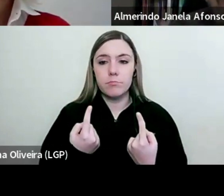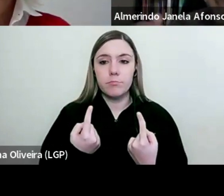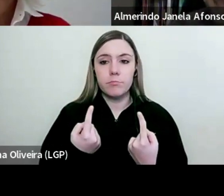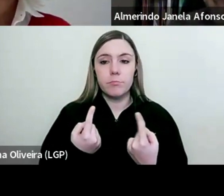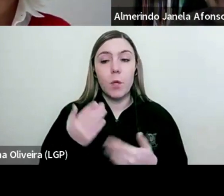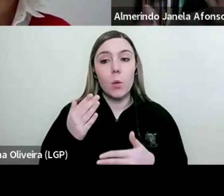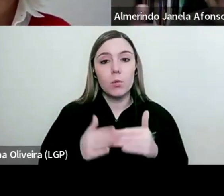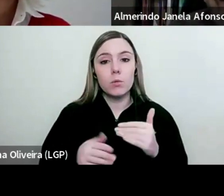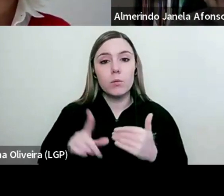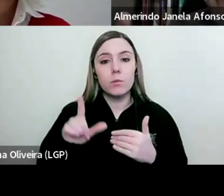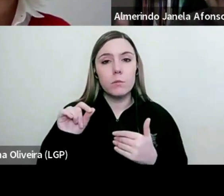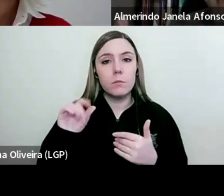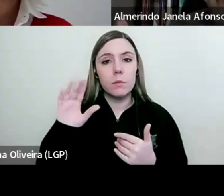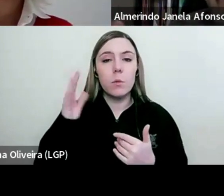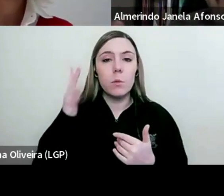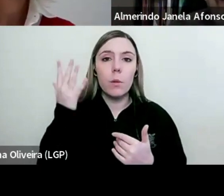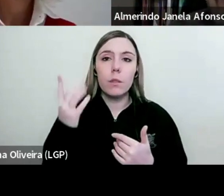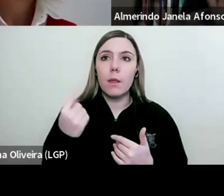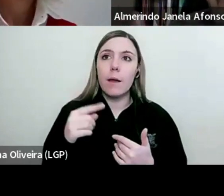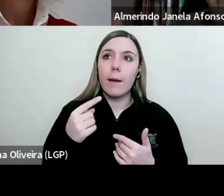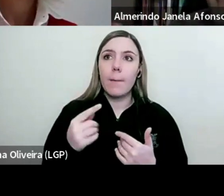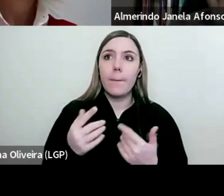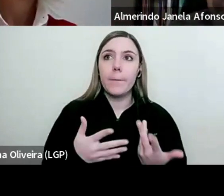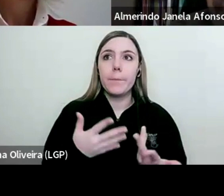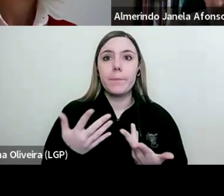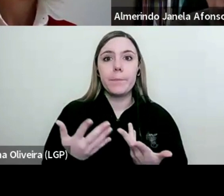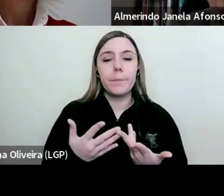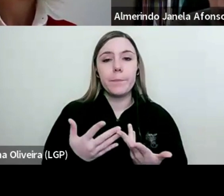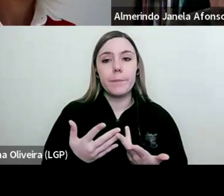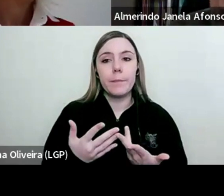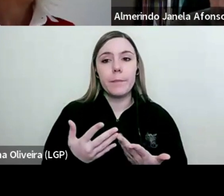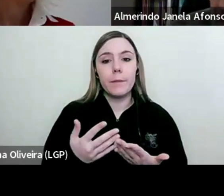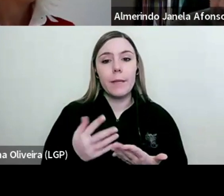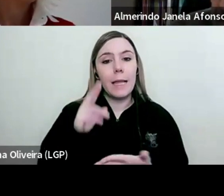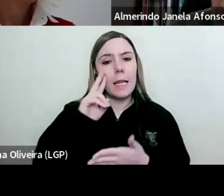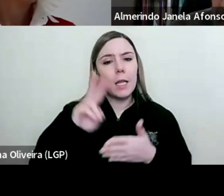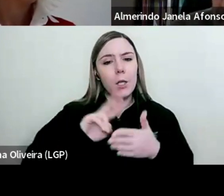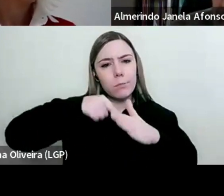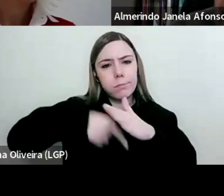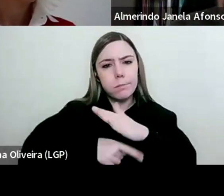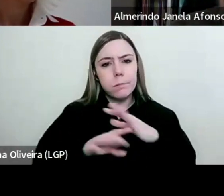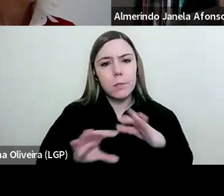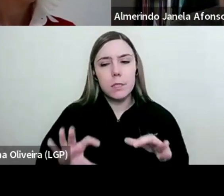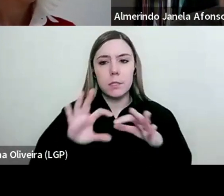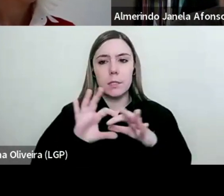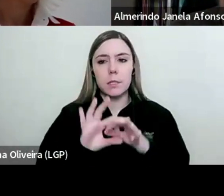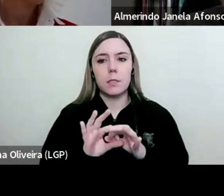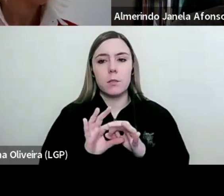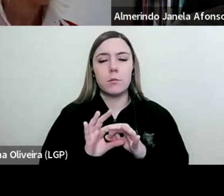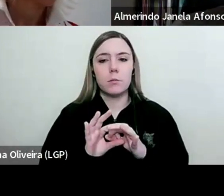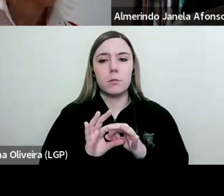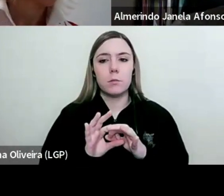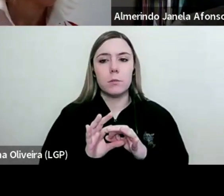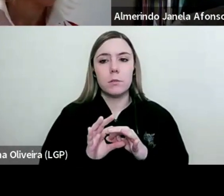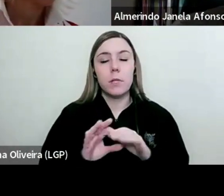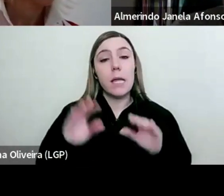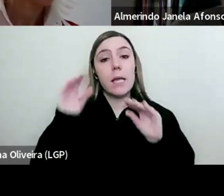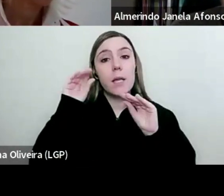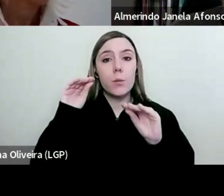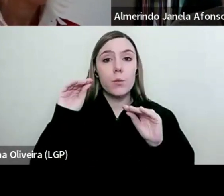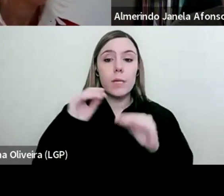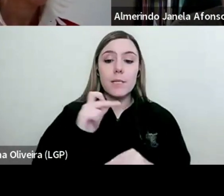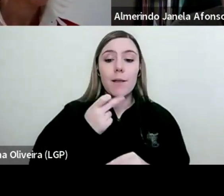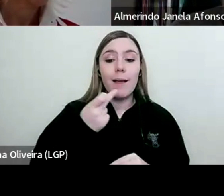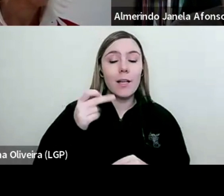quando se faz uma leitura mais aprofundada sobre o que foi a reforma educativa dos anos 80